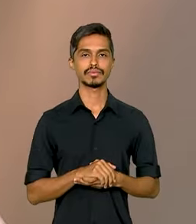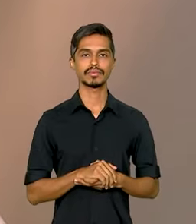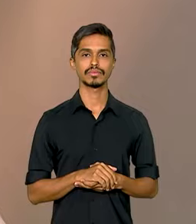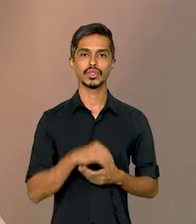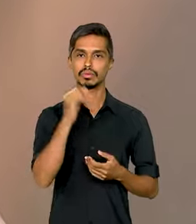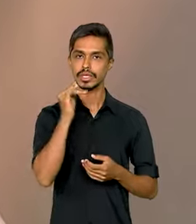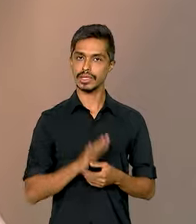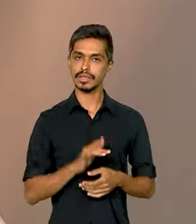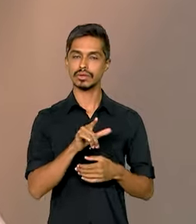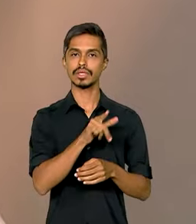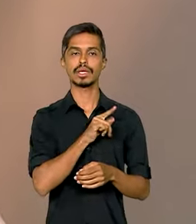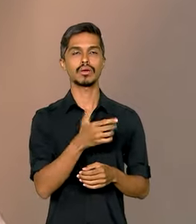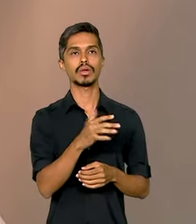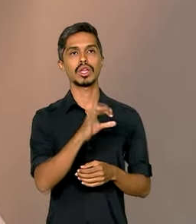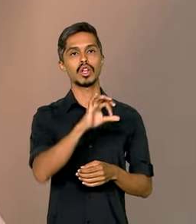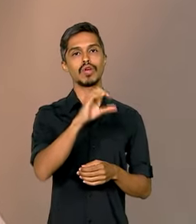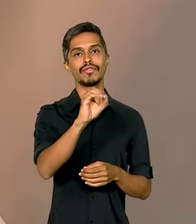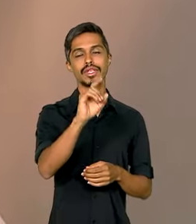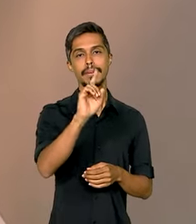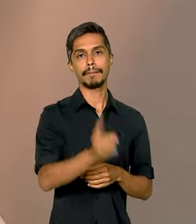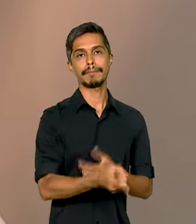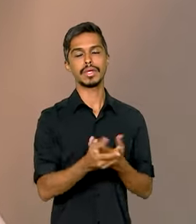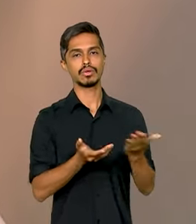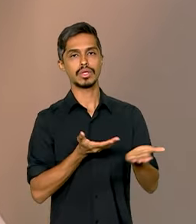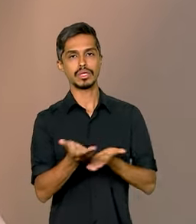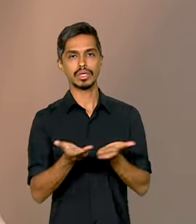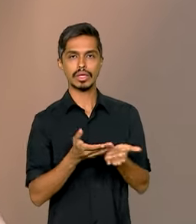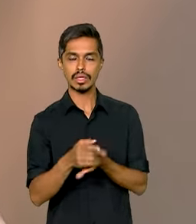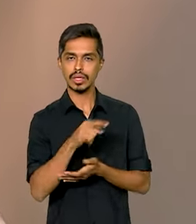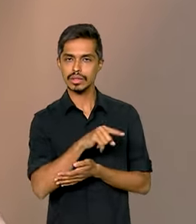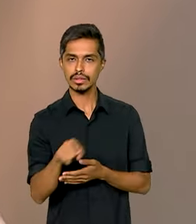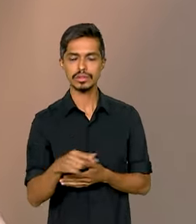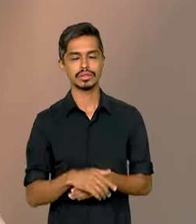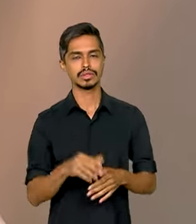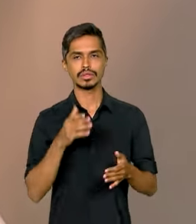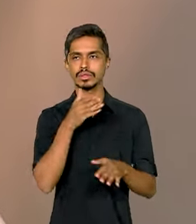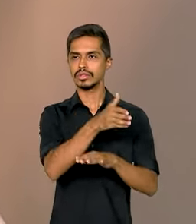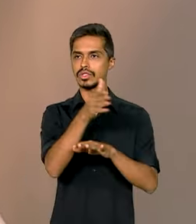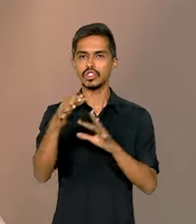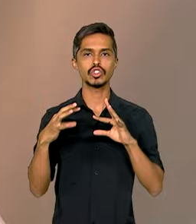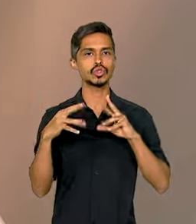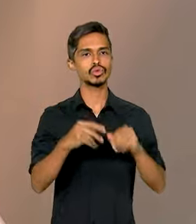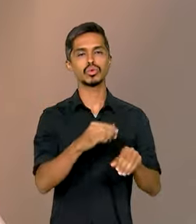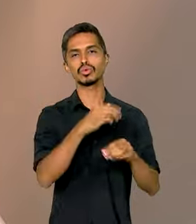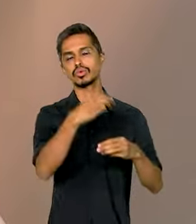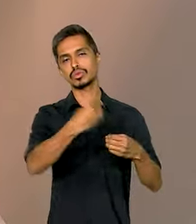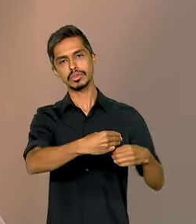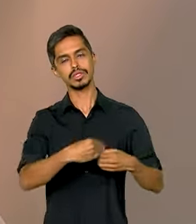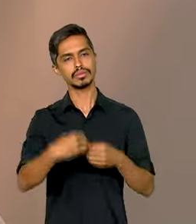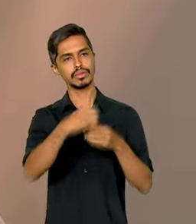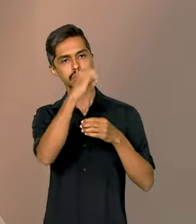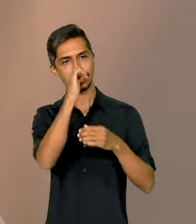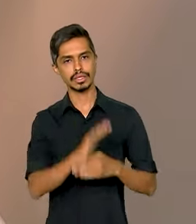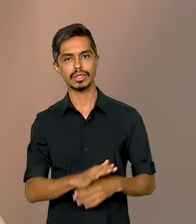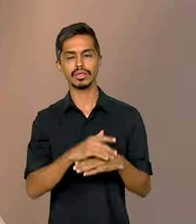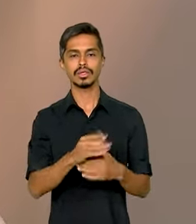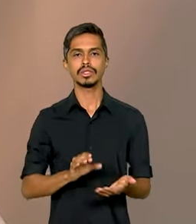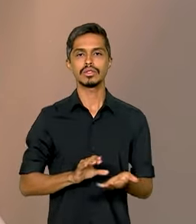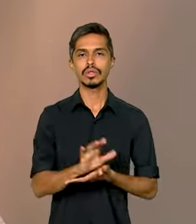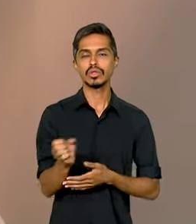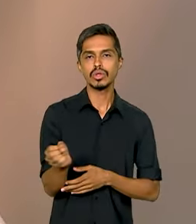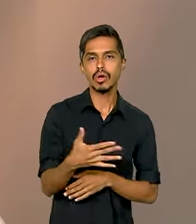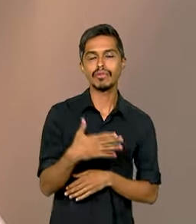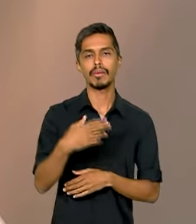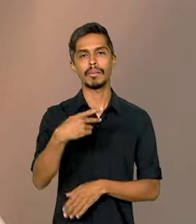com quase 90 mil colaboradores, uma empresa presente em todos os municípios do Brasil, investimentos do novo PAC,